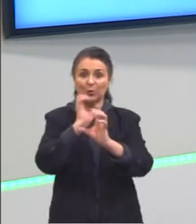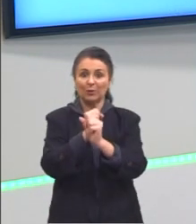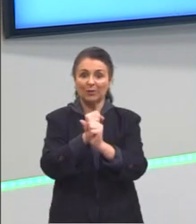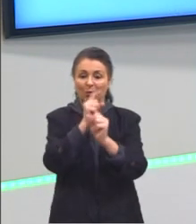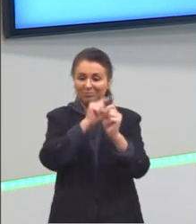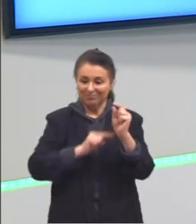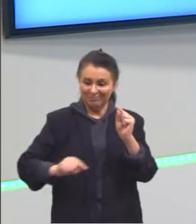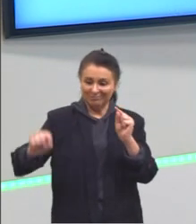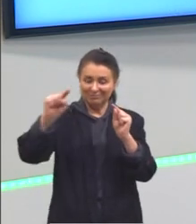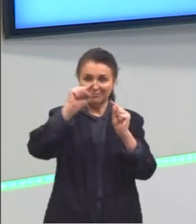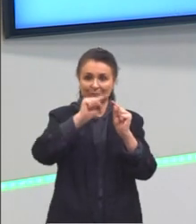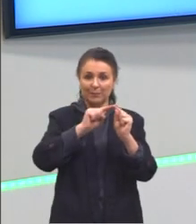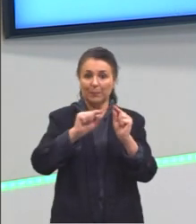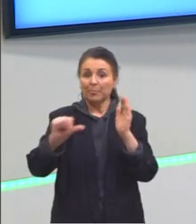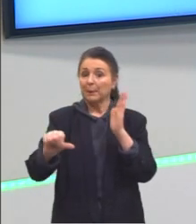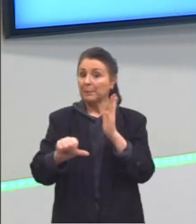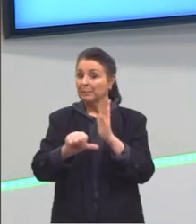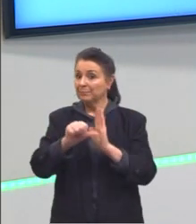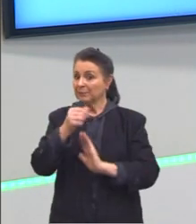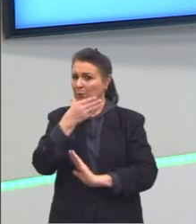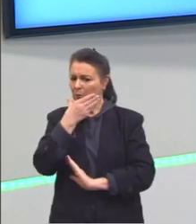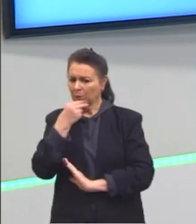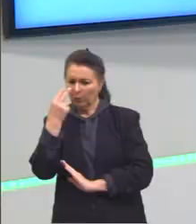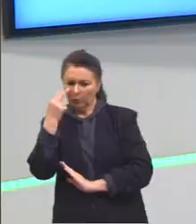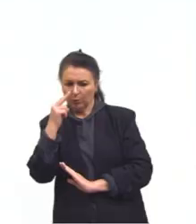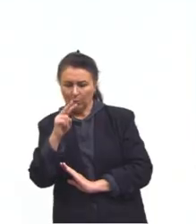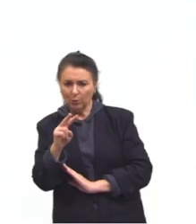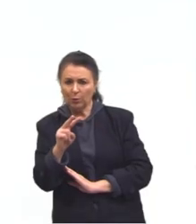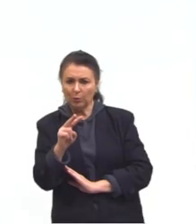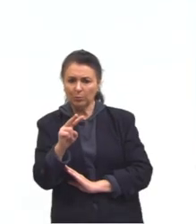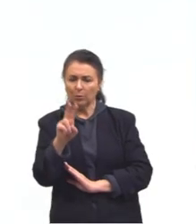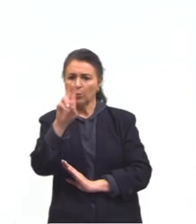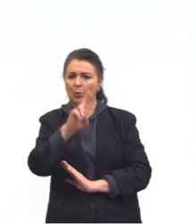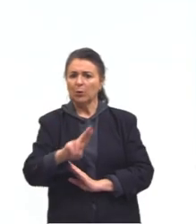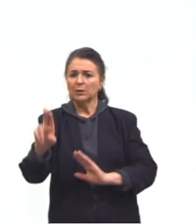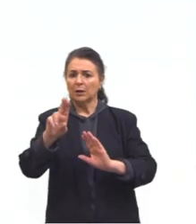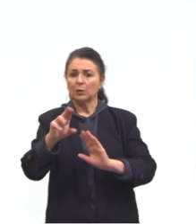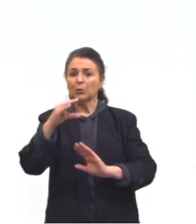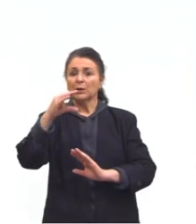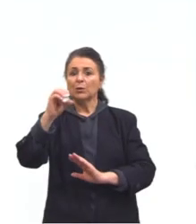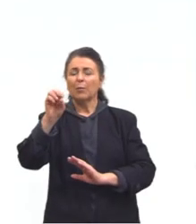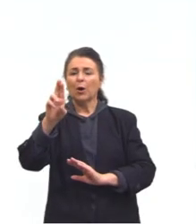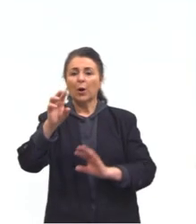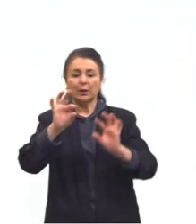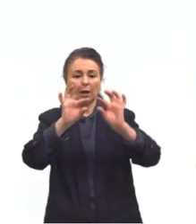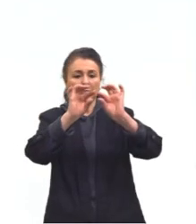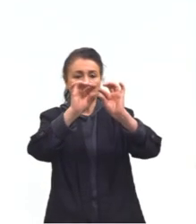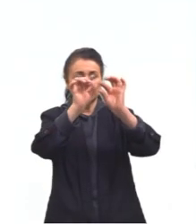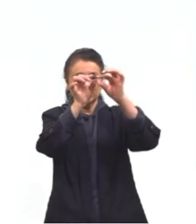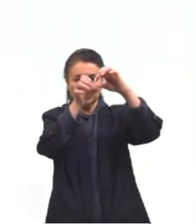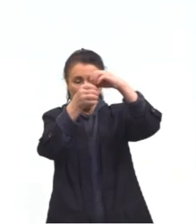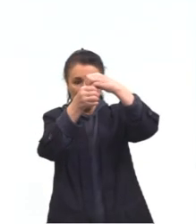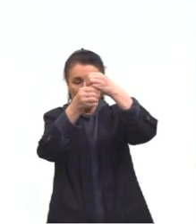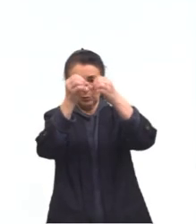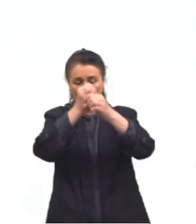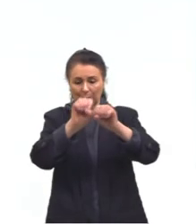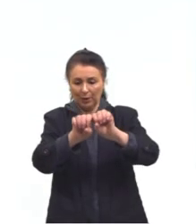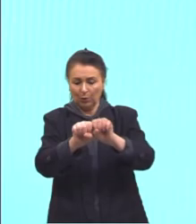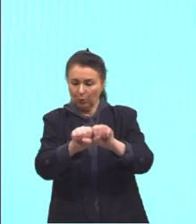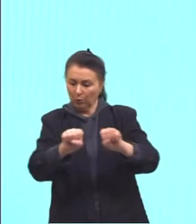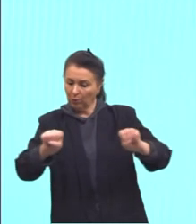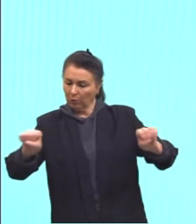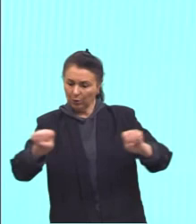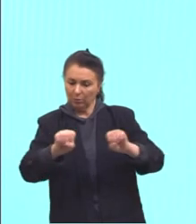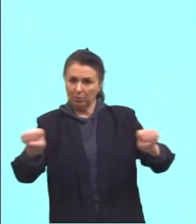O primeiro homem, então, ali, medindo a circunferência com a corda, diz o seguinte, Medir a circunferência é